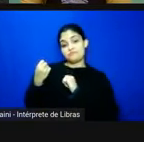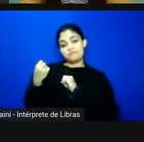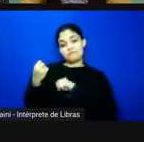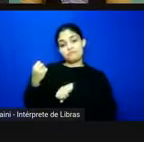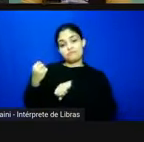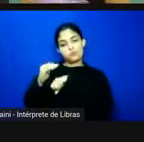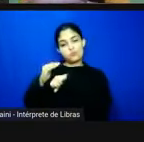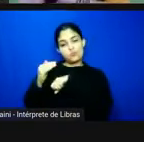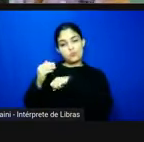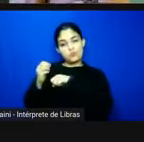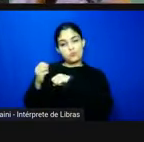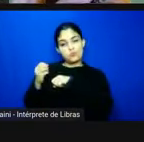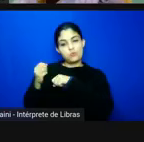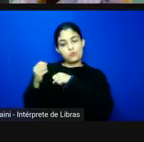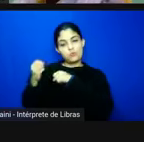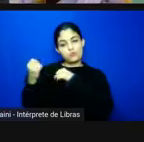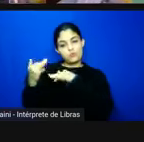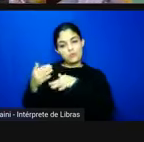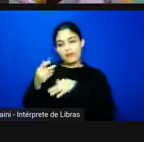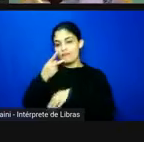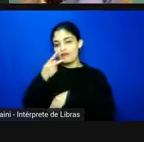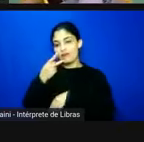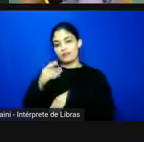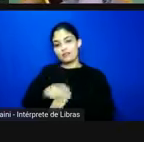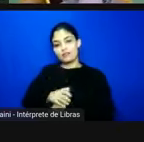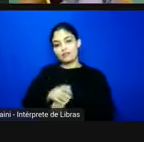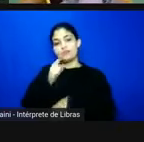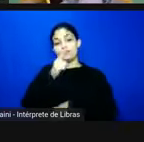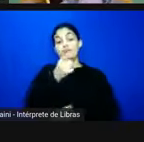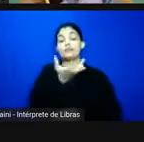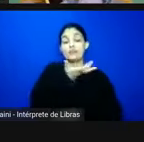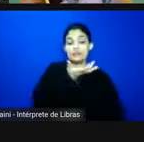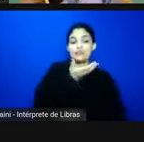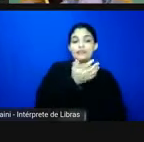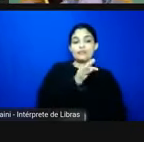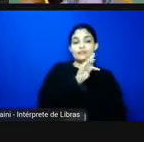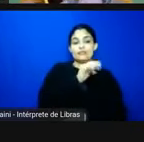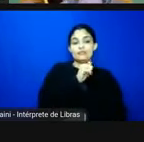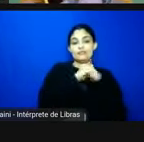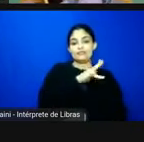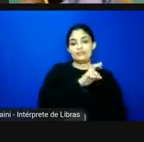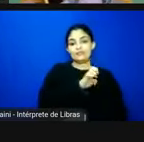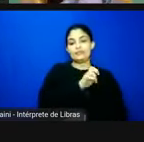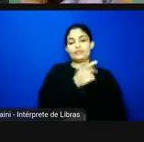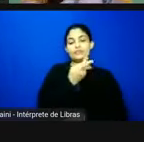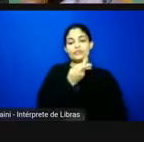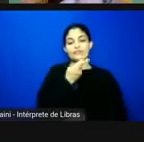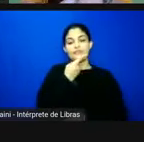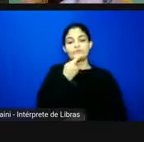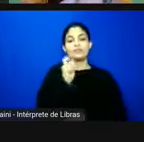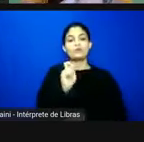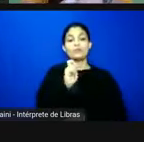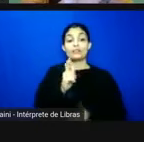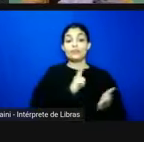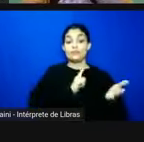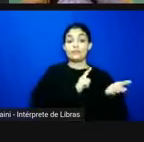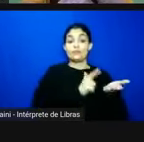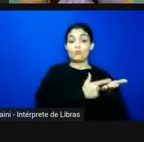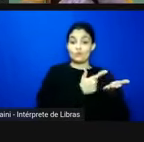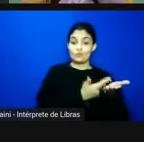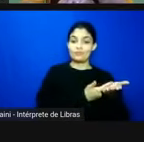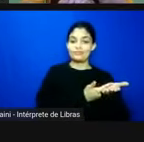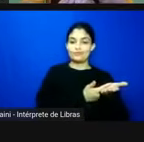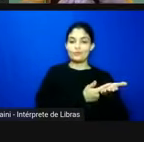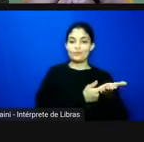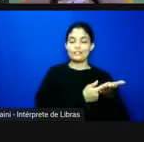comentário eu queria comentar um dos livros que foram inspiração pra gente é o pessoas comuns histórias incríveis que a